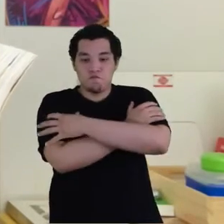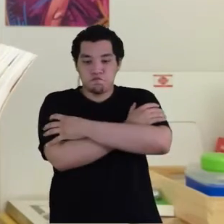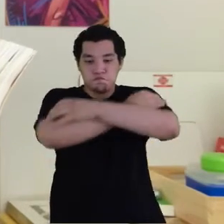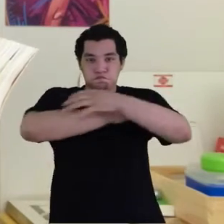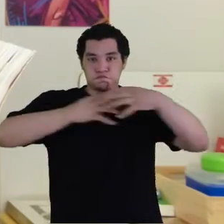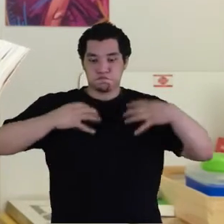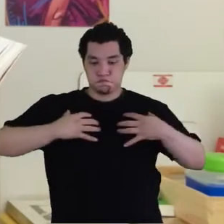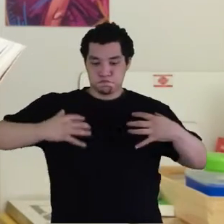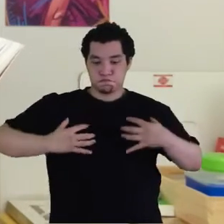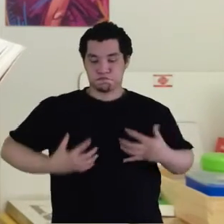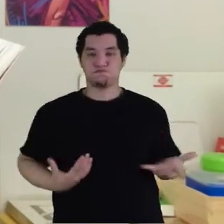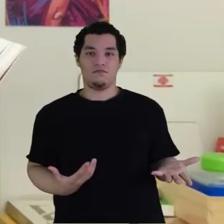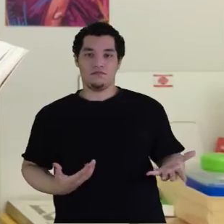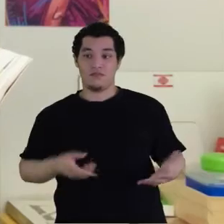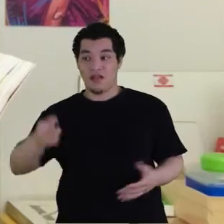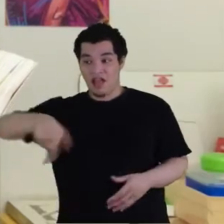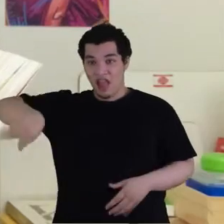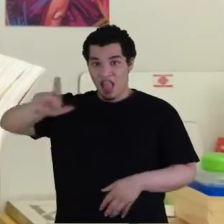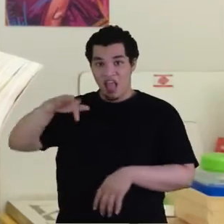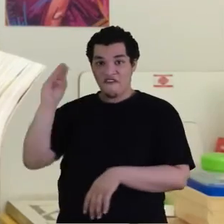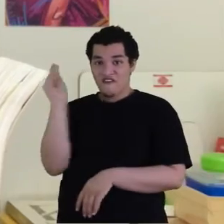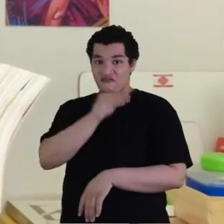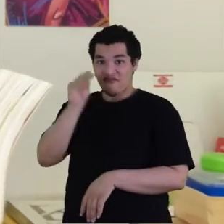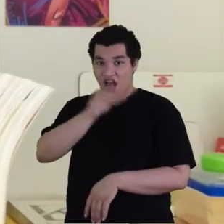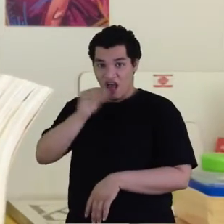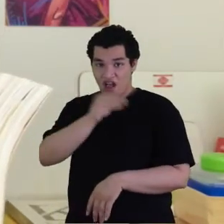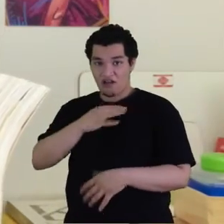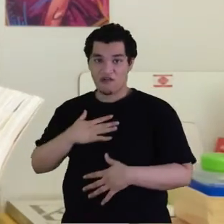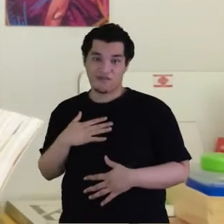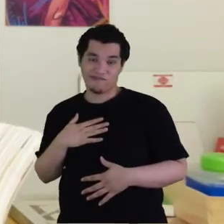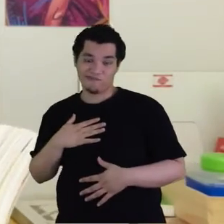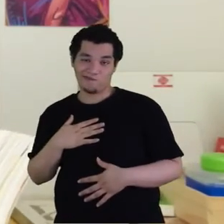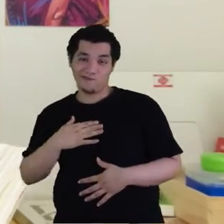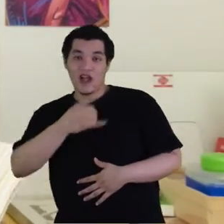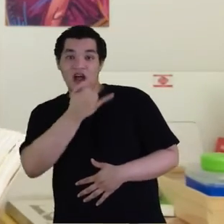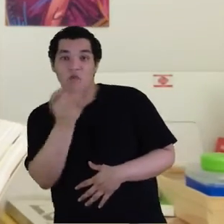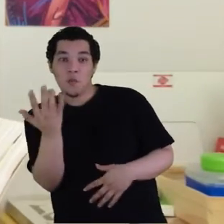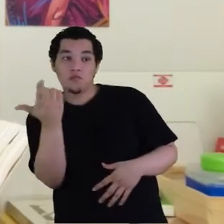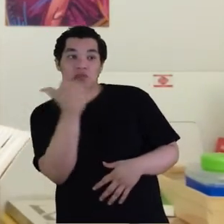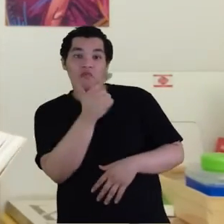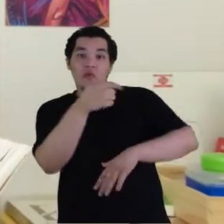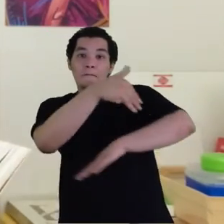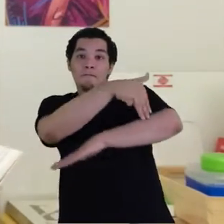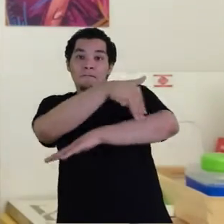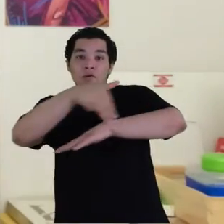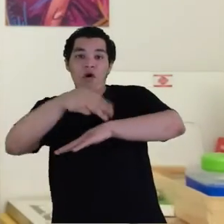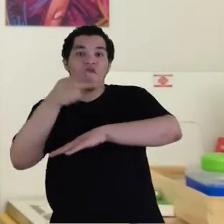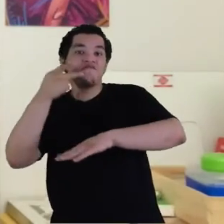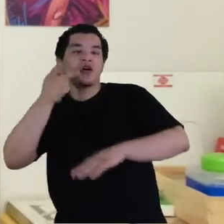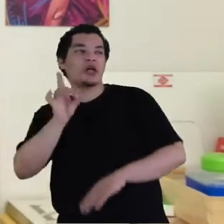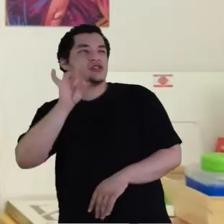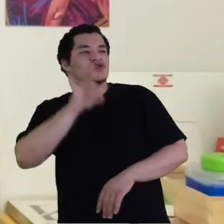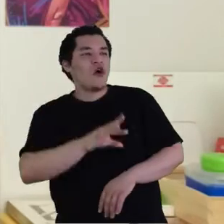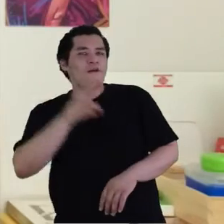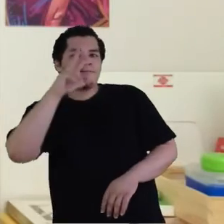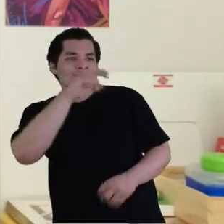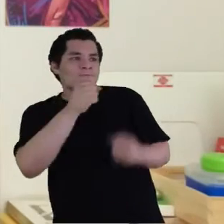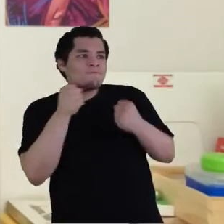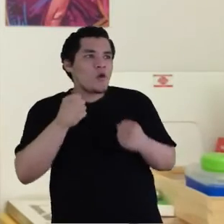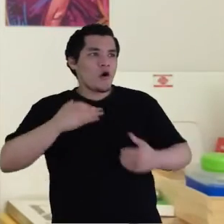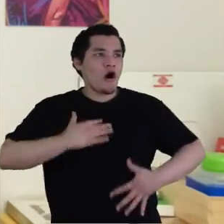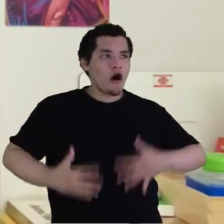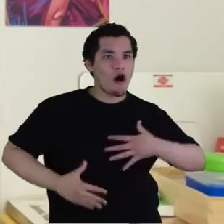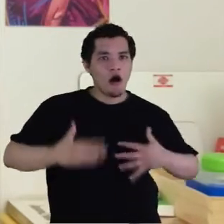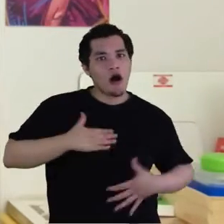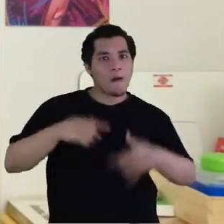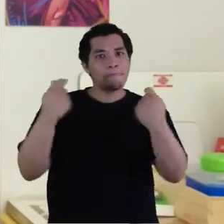Entre homens moralmente pouco adiantados, a força faz o direito. Deu para